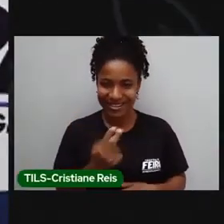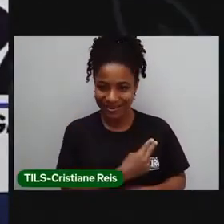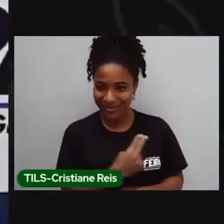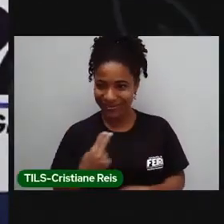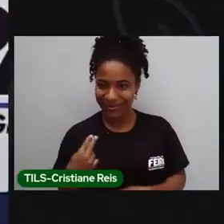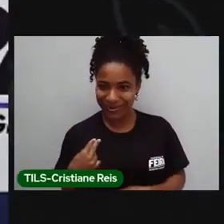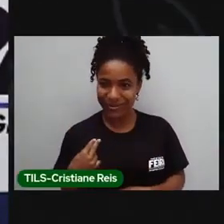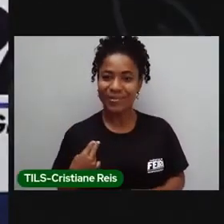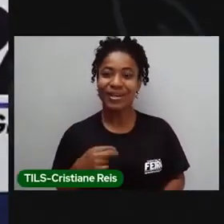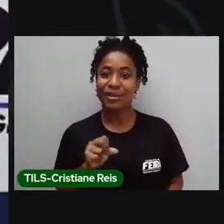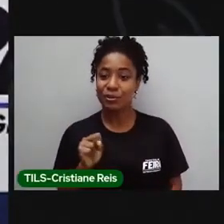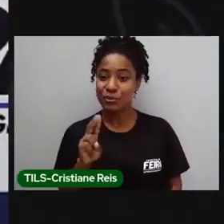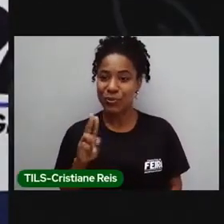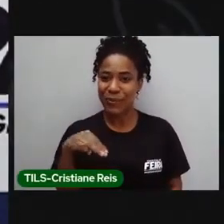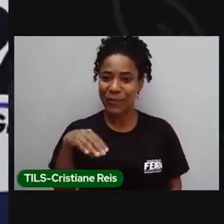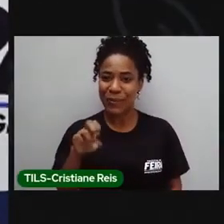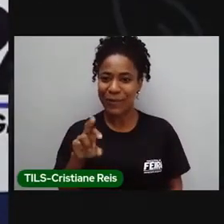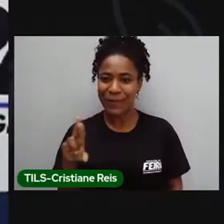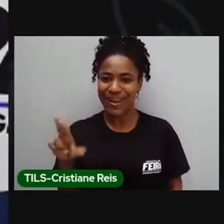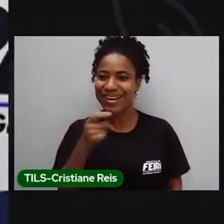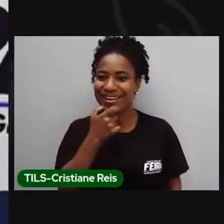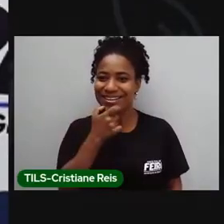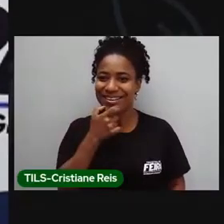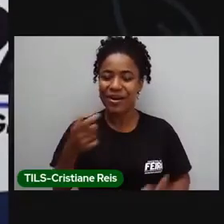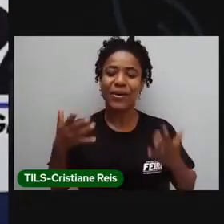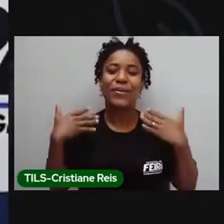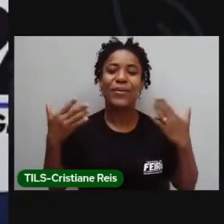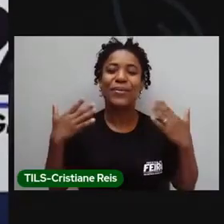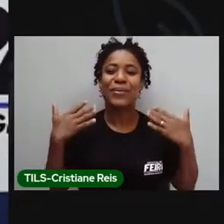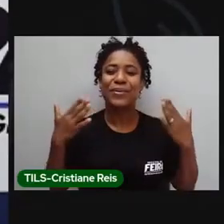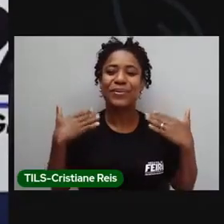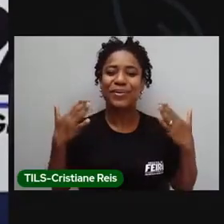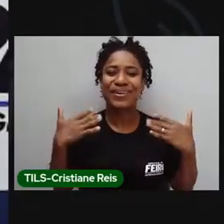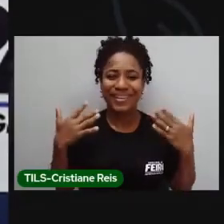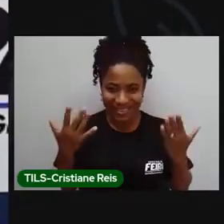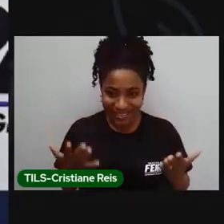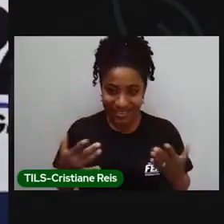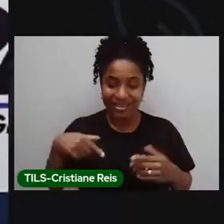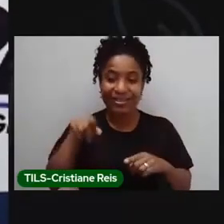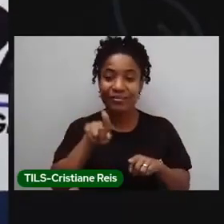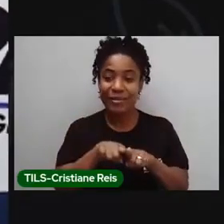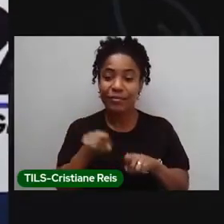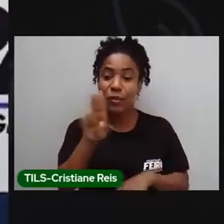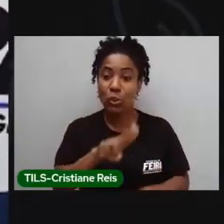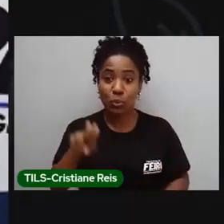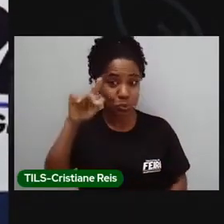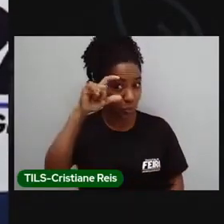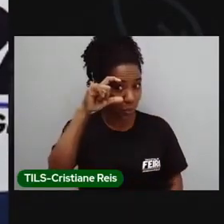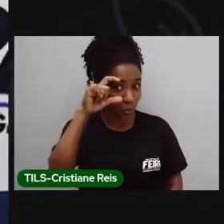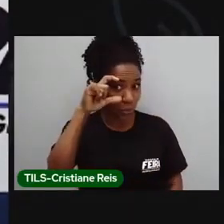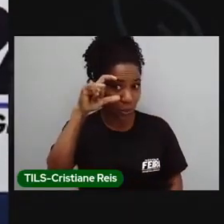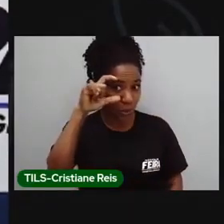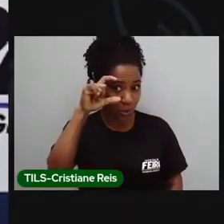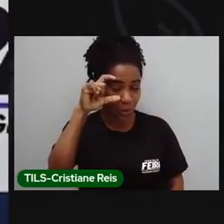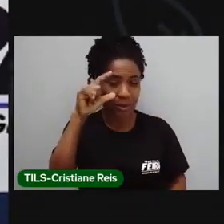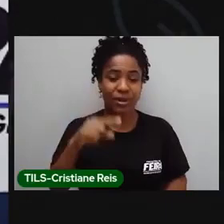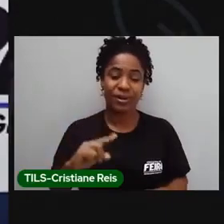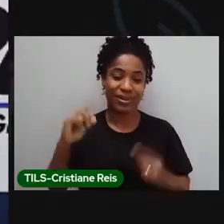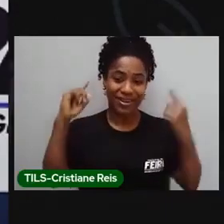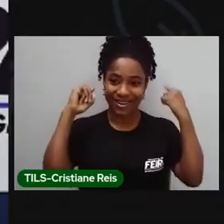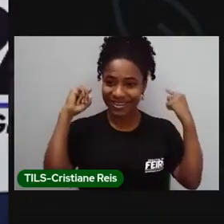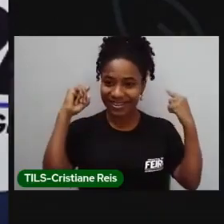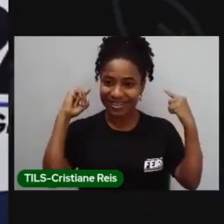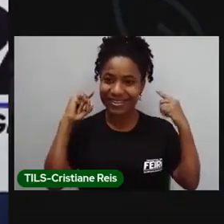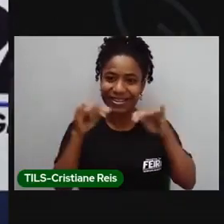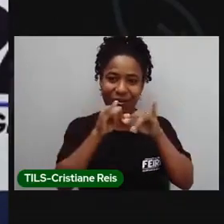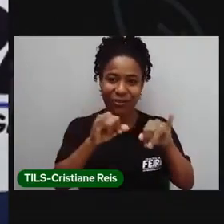verão em inglês. E os locos, atrás de mim, tem vários